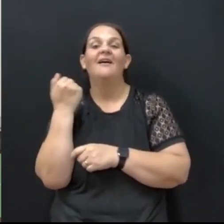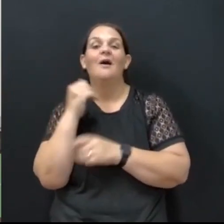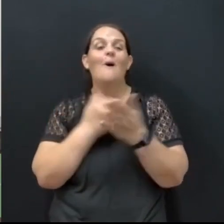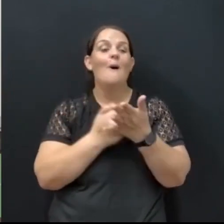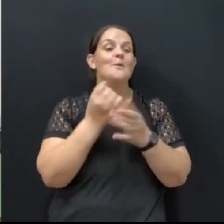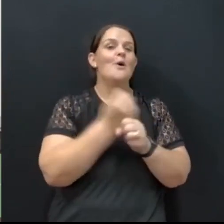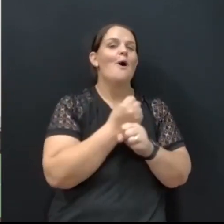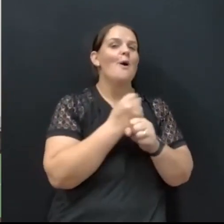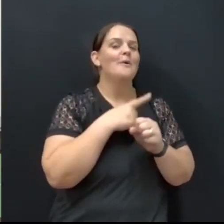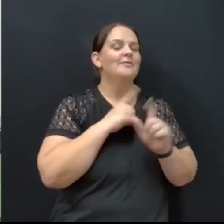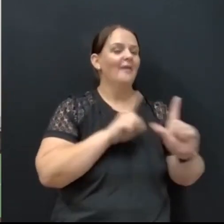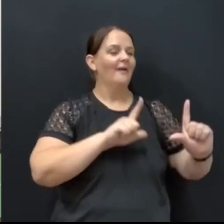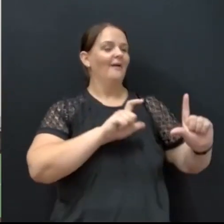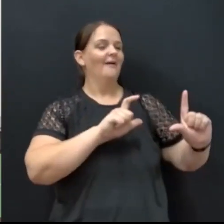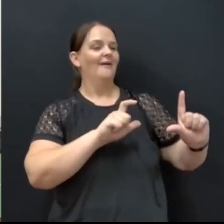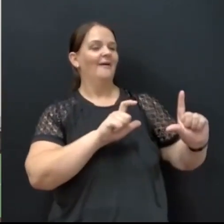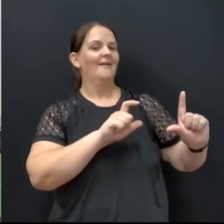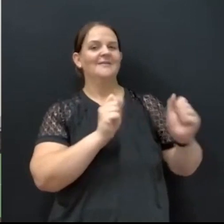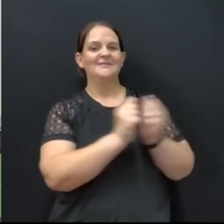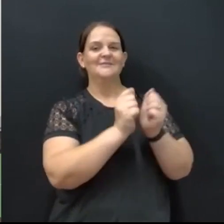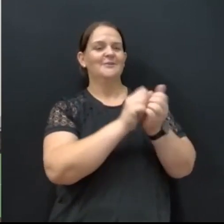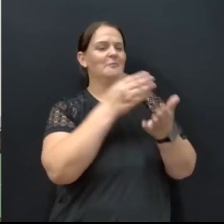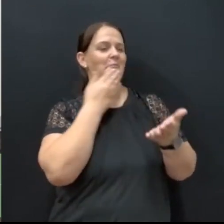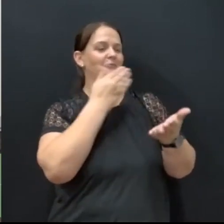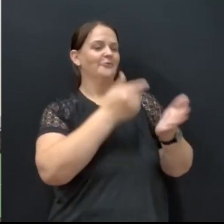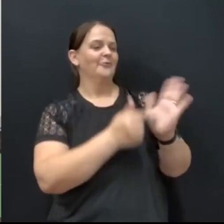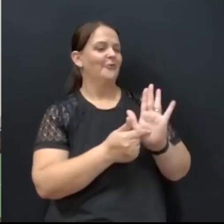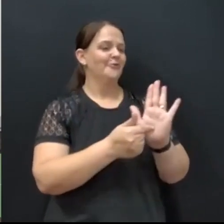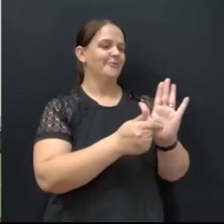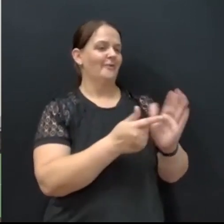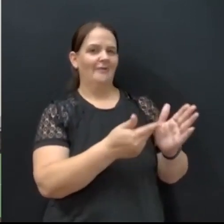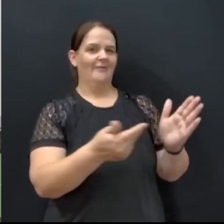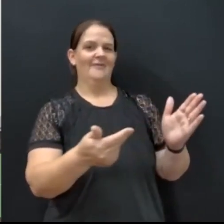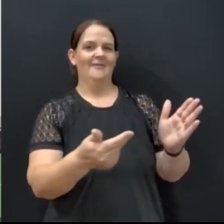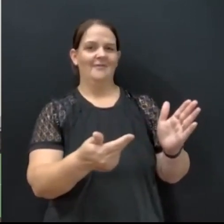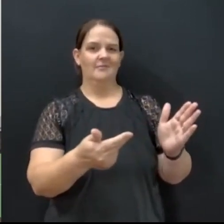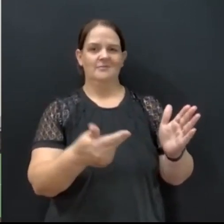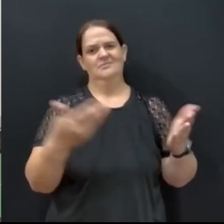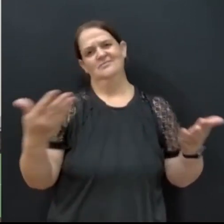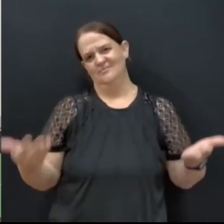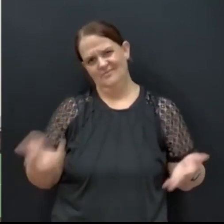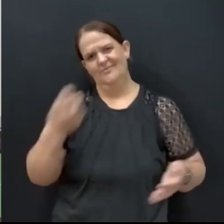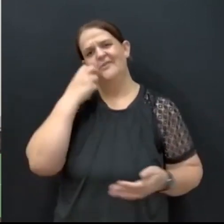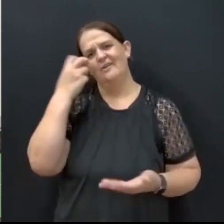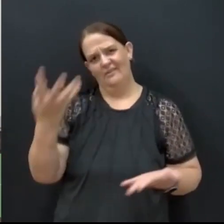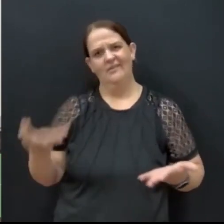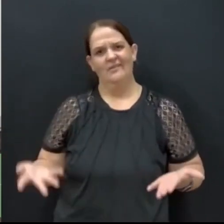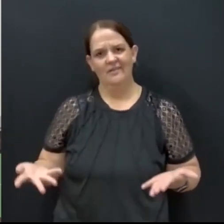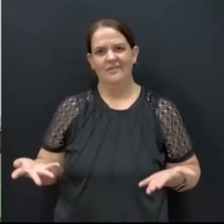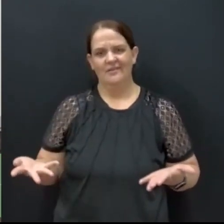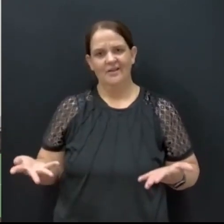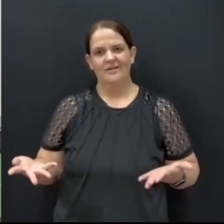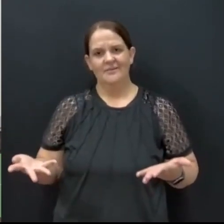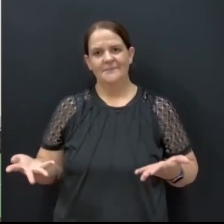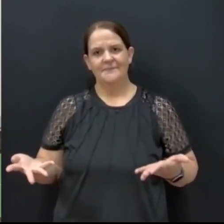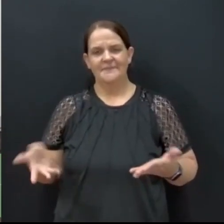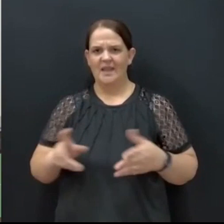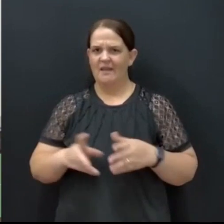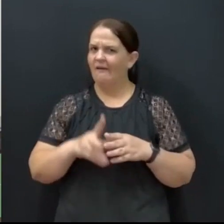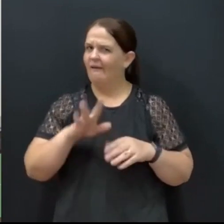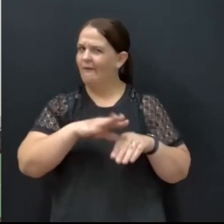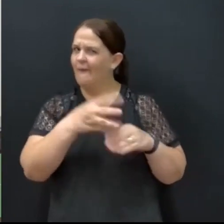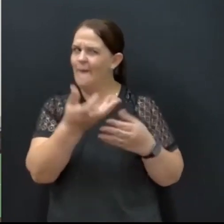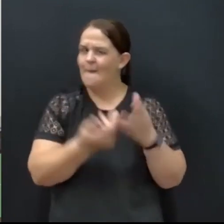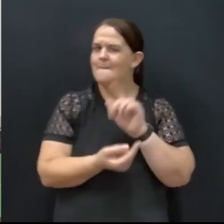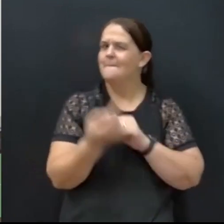obra tem o vereador fazendo uma foto lá com requerimento ou indicação e não sei o que mais vamos criar vergonha na cara gente começa a puxar